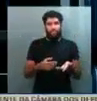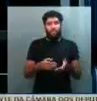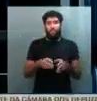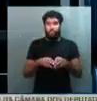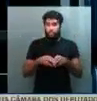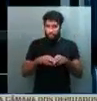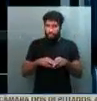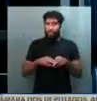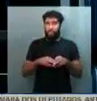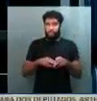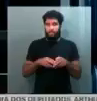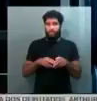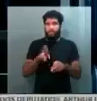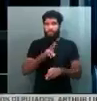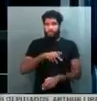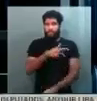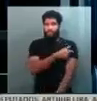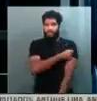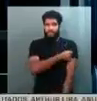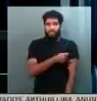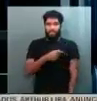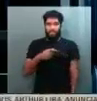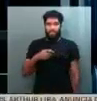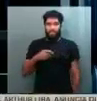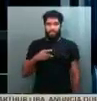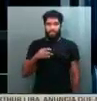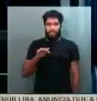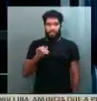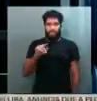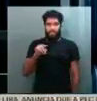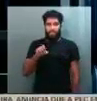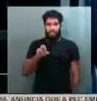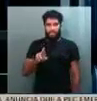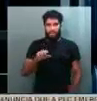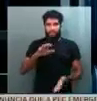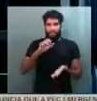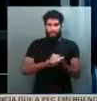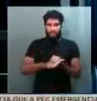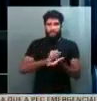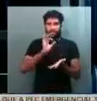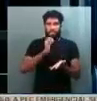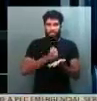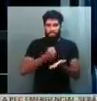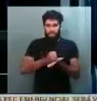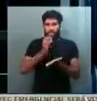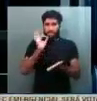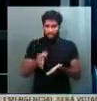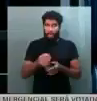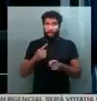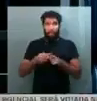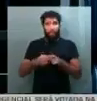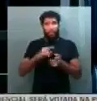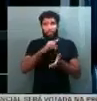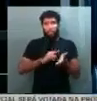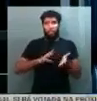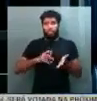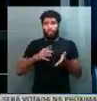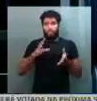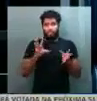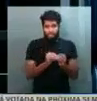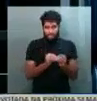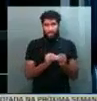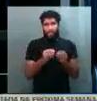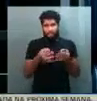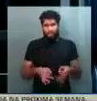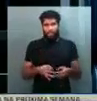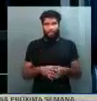registrada. Nesse momento, a Anvisa aguarda o cumprimento de informações da vacina